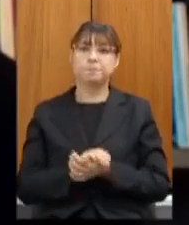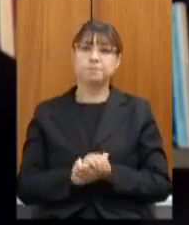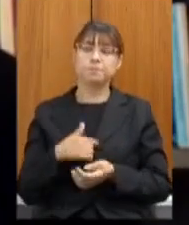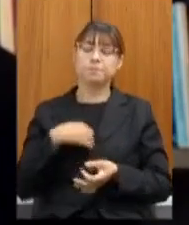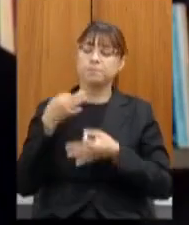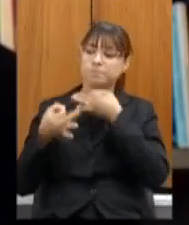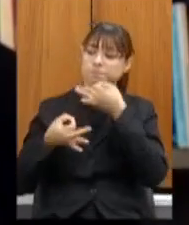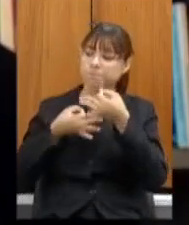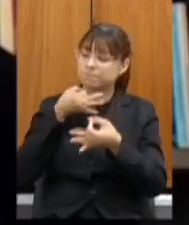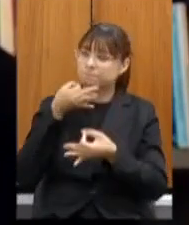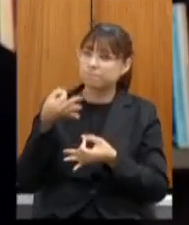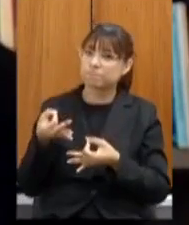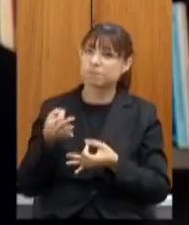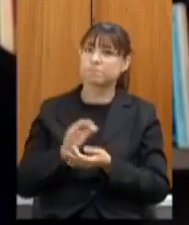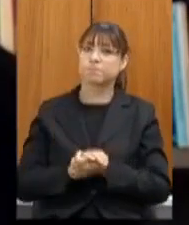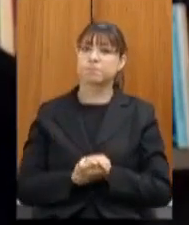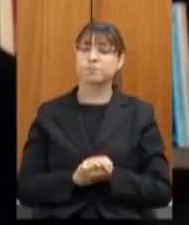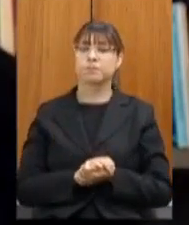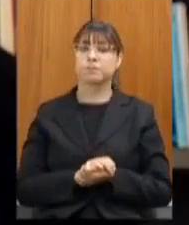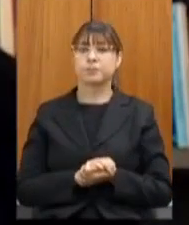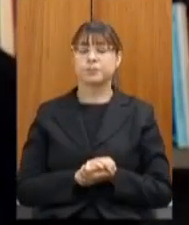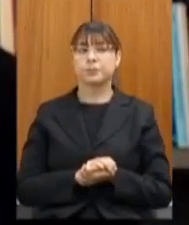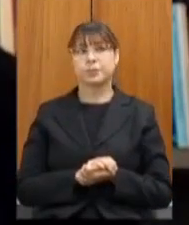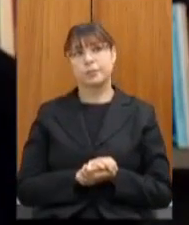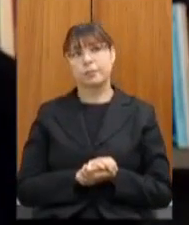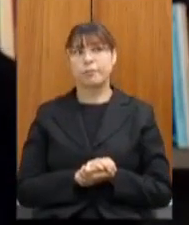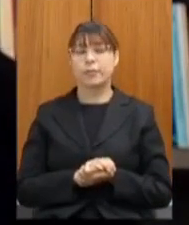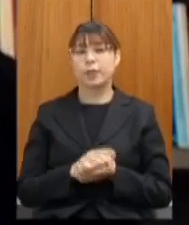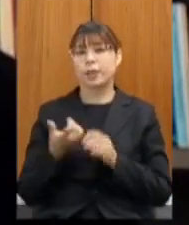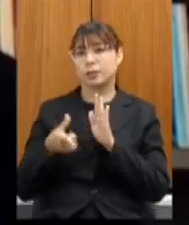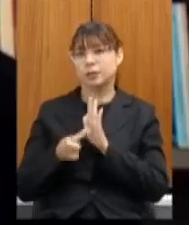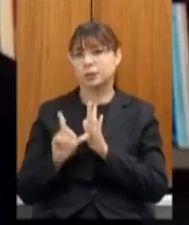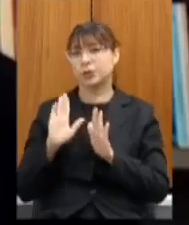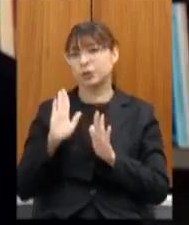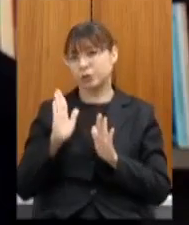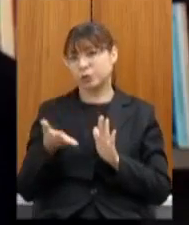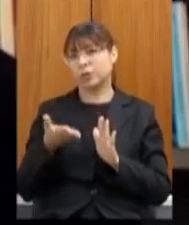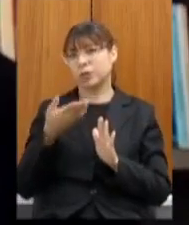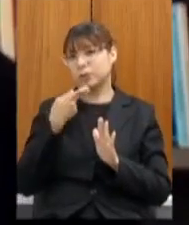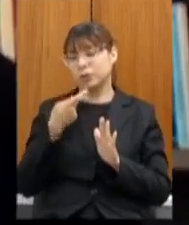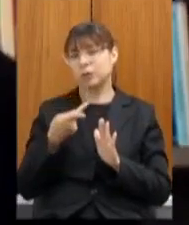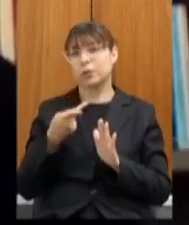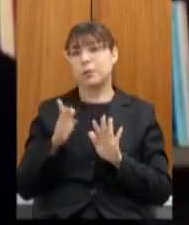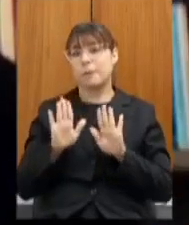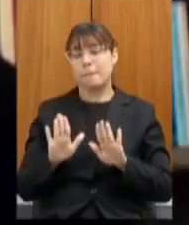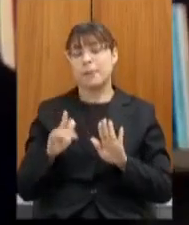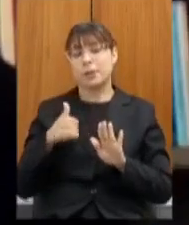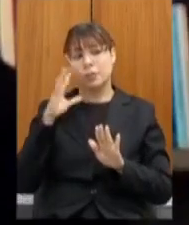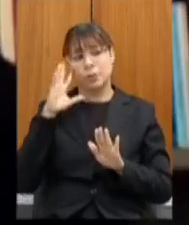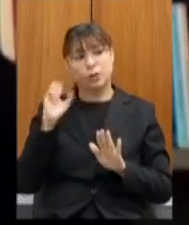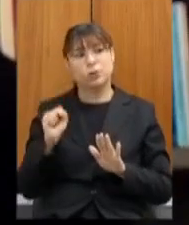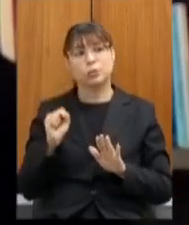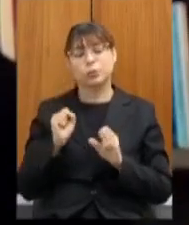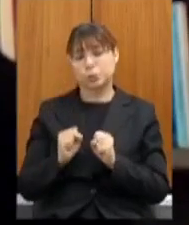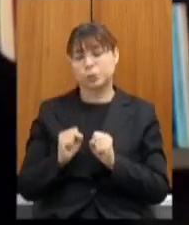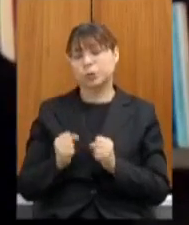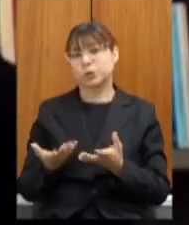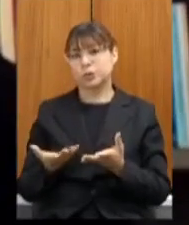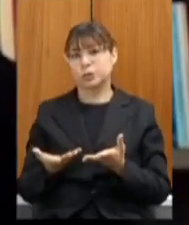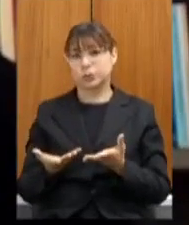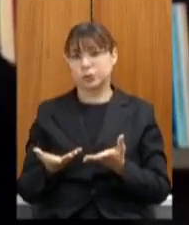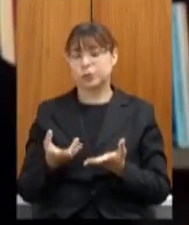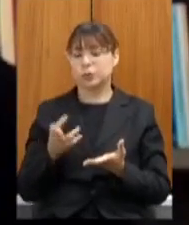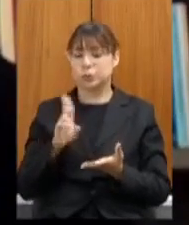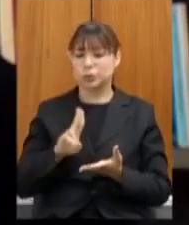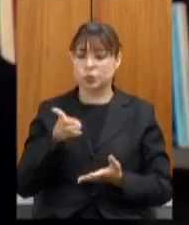sugestões elas de certa forma já foram feitas lá atrás mas eu creio que elas podem ainda ser